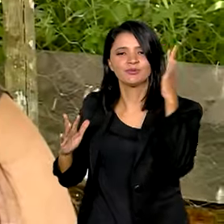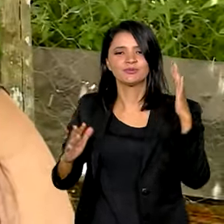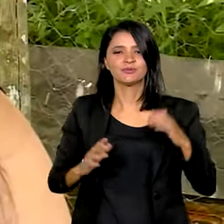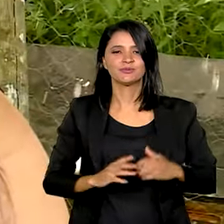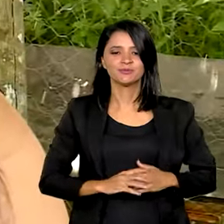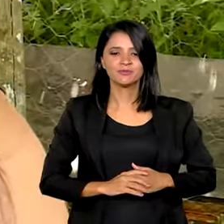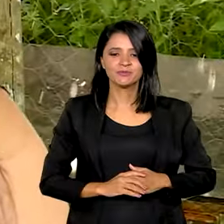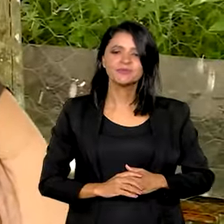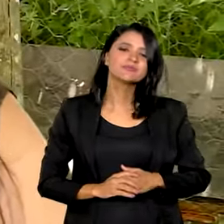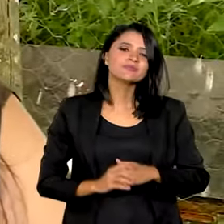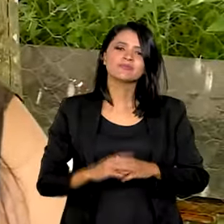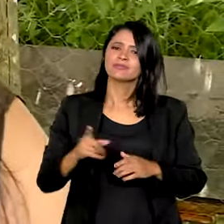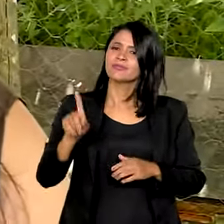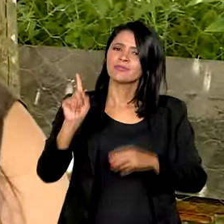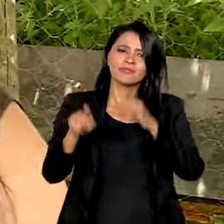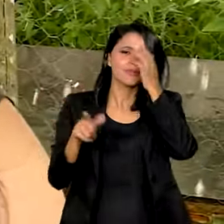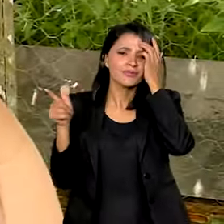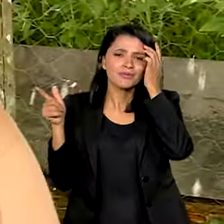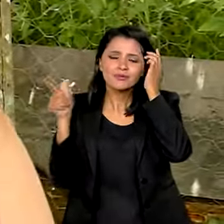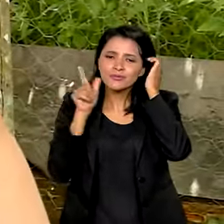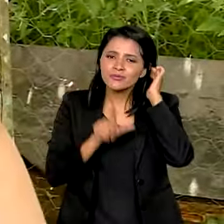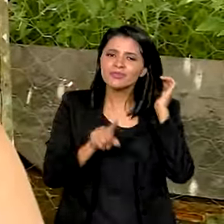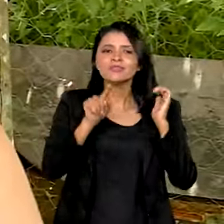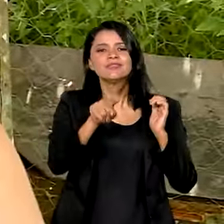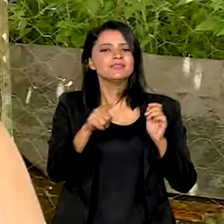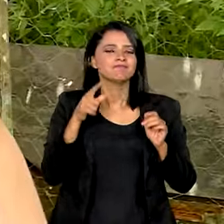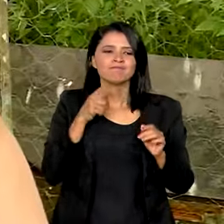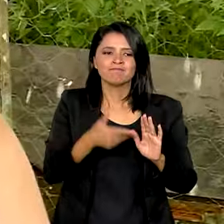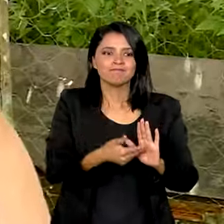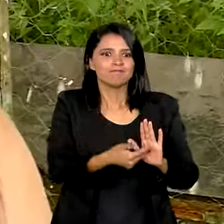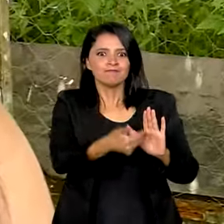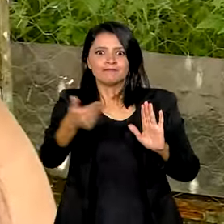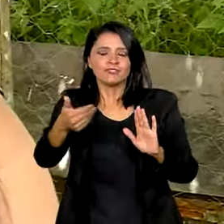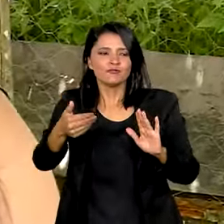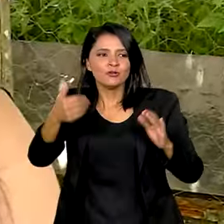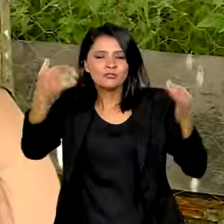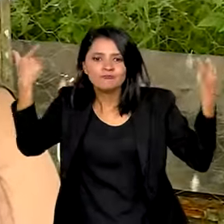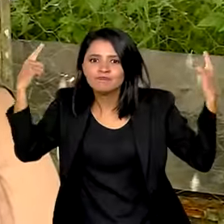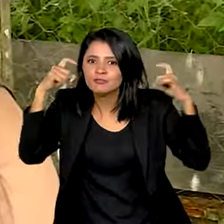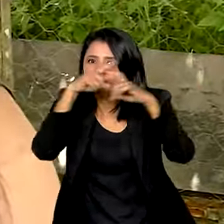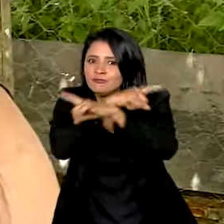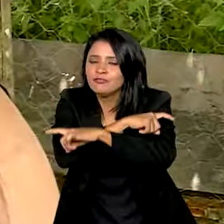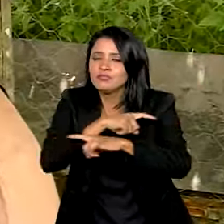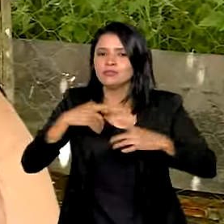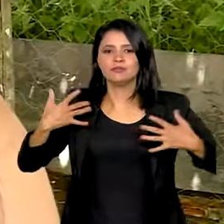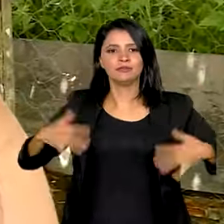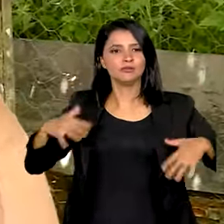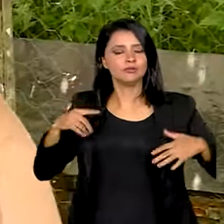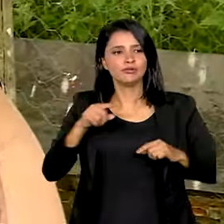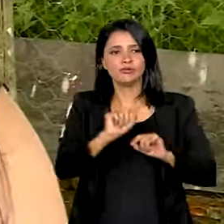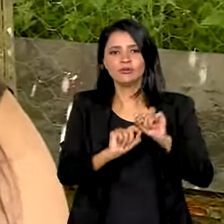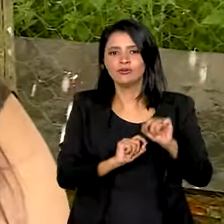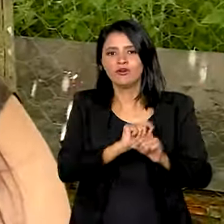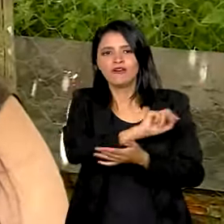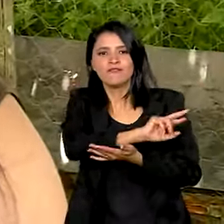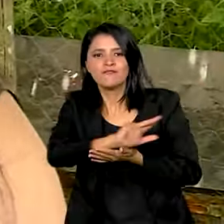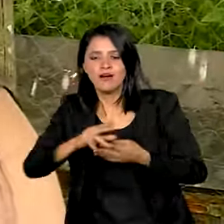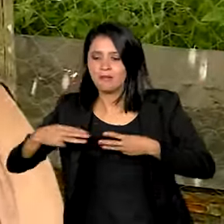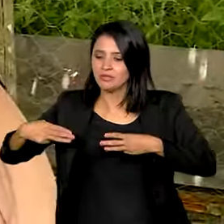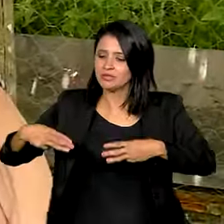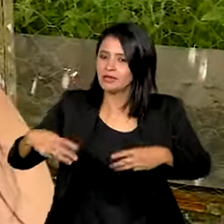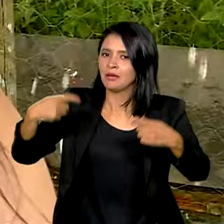É uma grande conquista, foi uma desintrusão muito complexa. Uma ação que envolveu vários